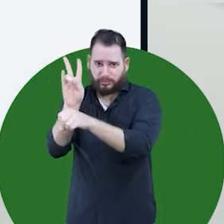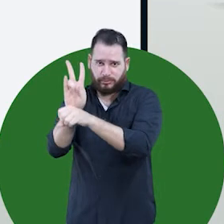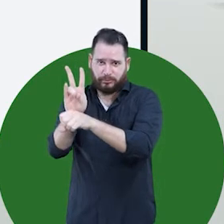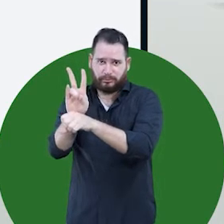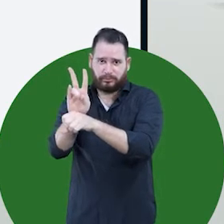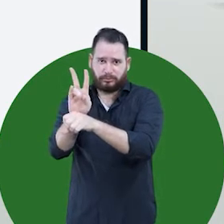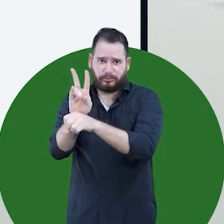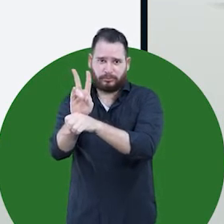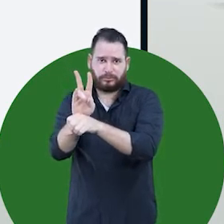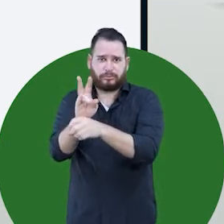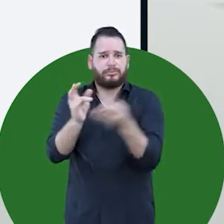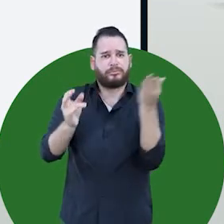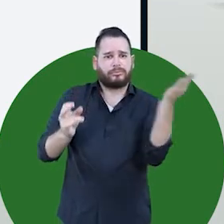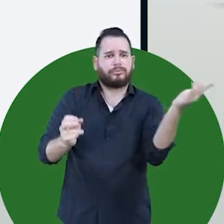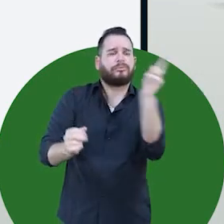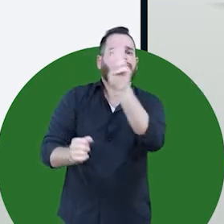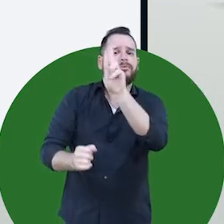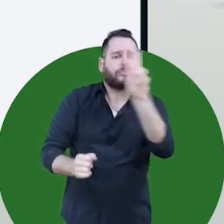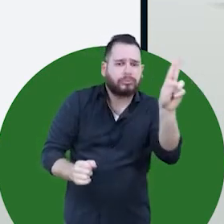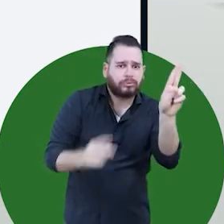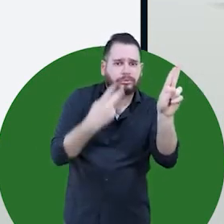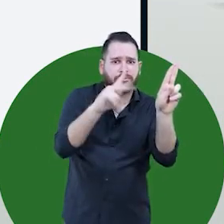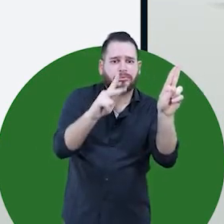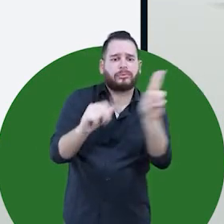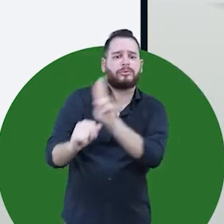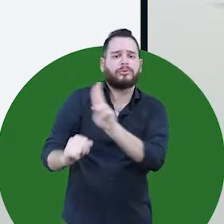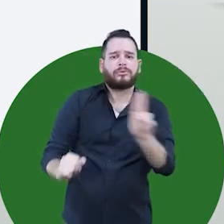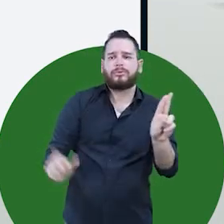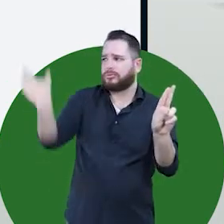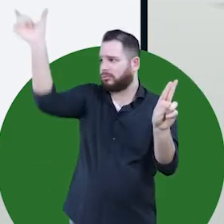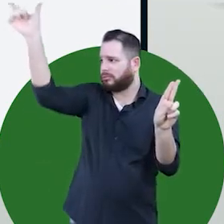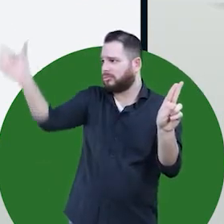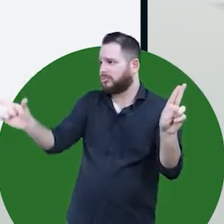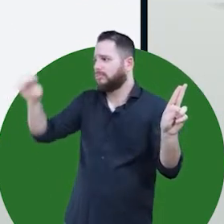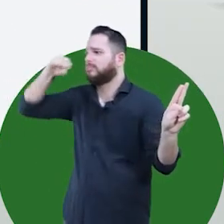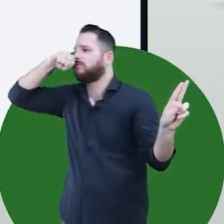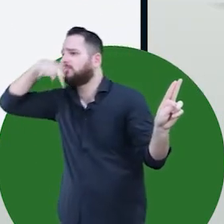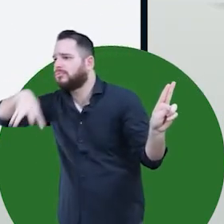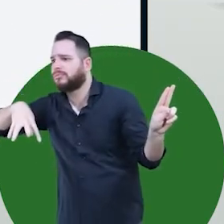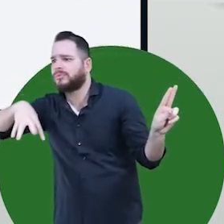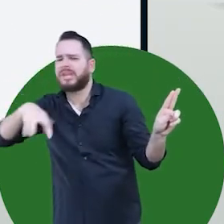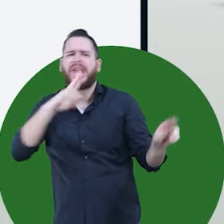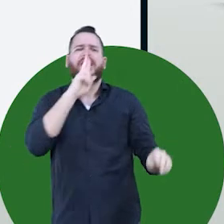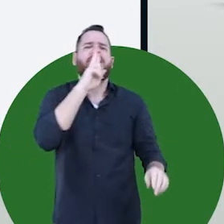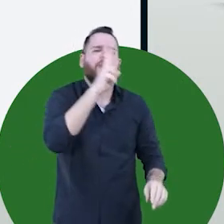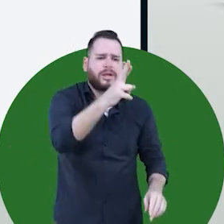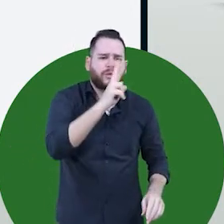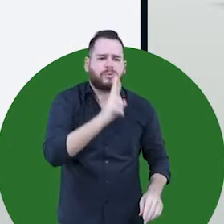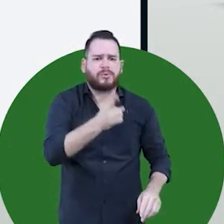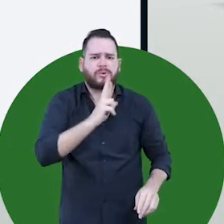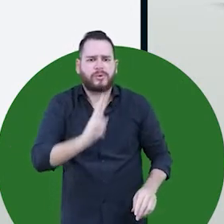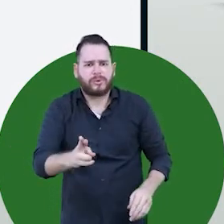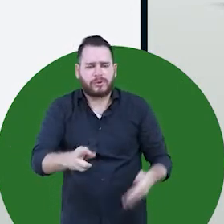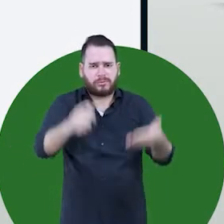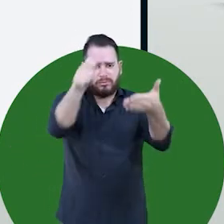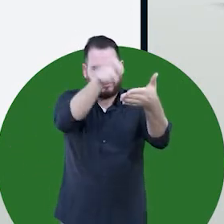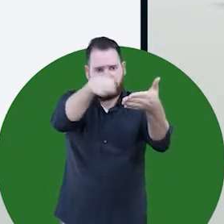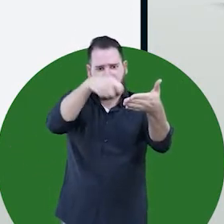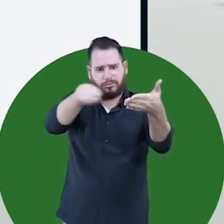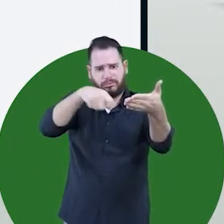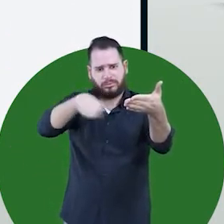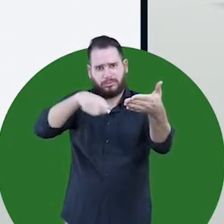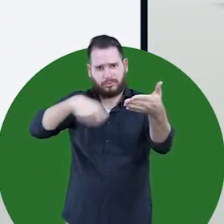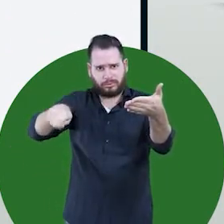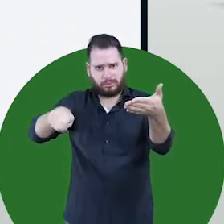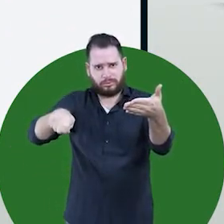protetiva. Aqui você colocará seus dados, os dados do suposto agressor, e responderá algumas perguntas, a